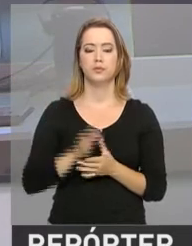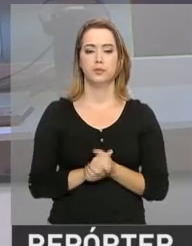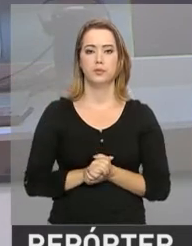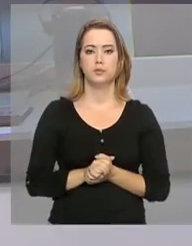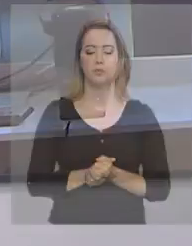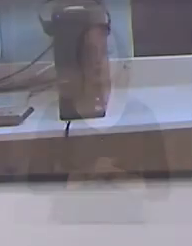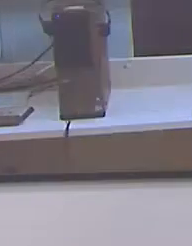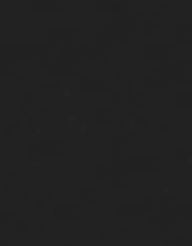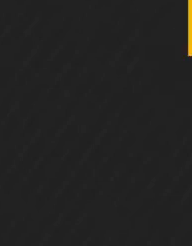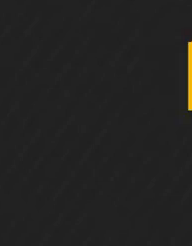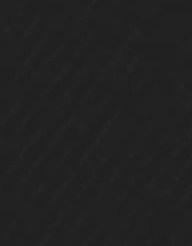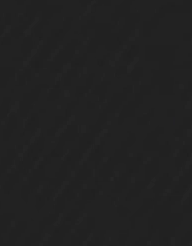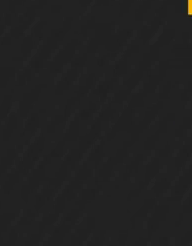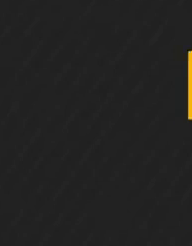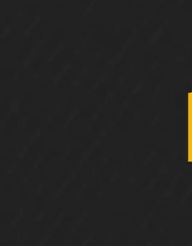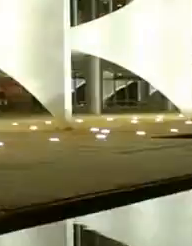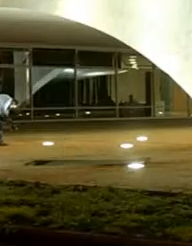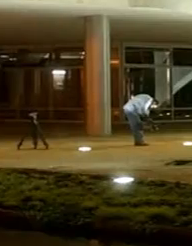Federal. Tchau.